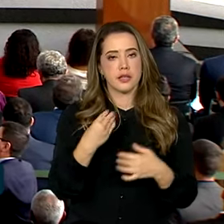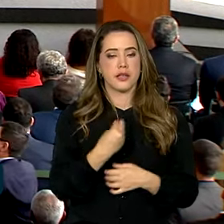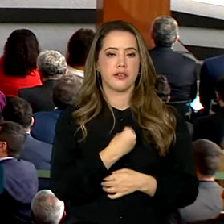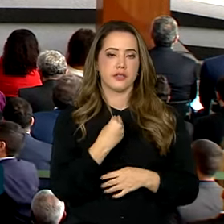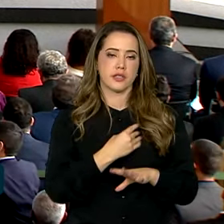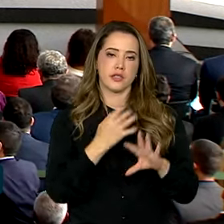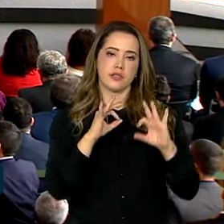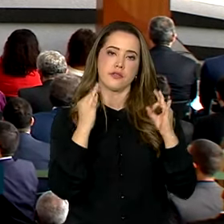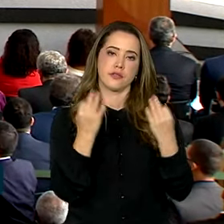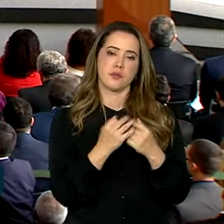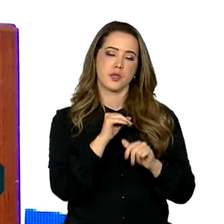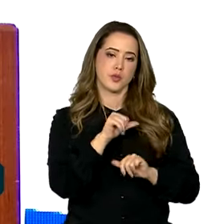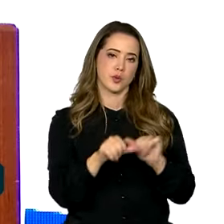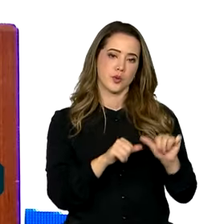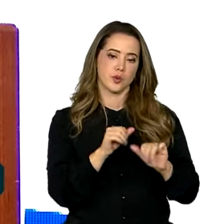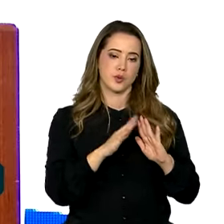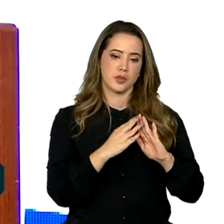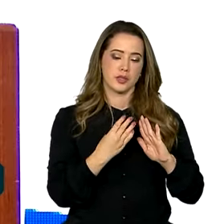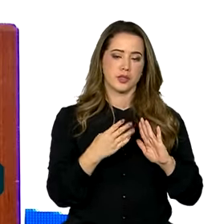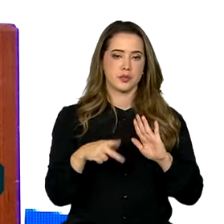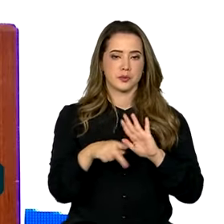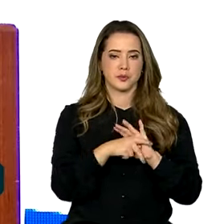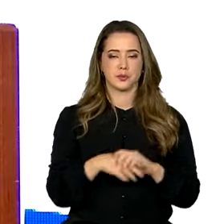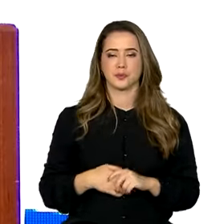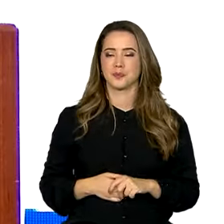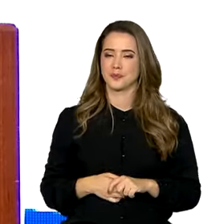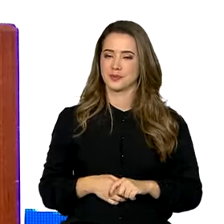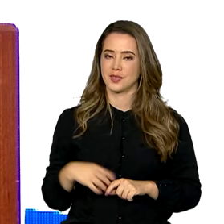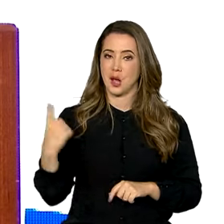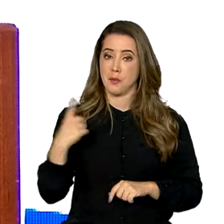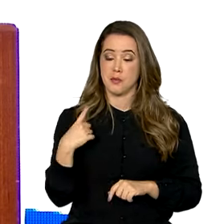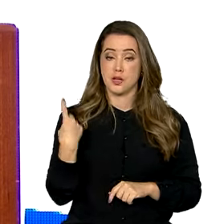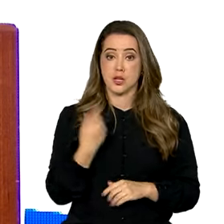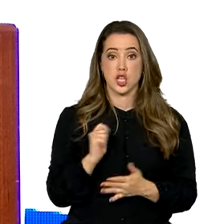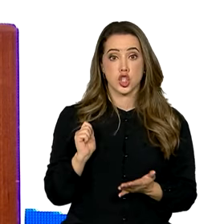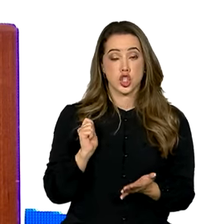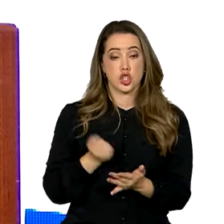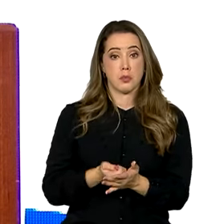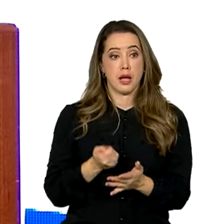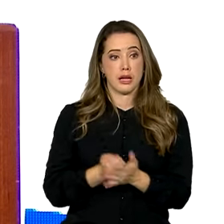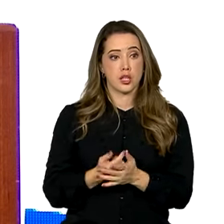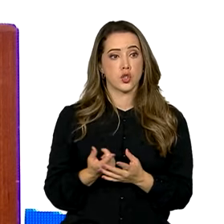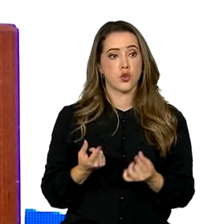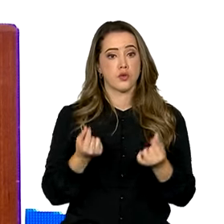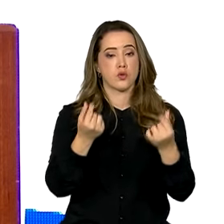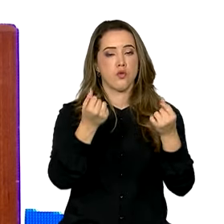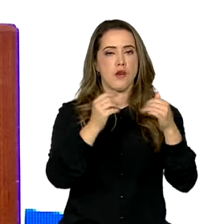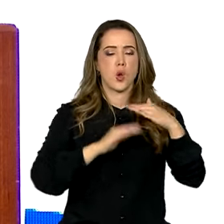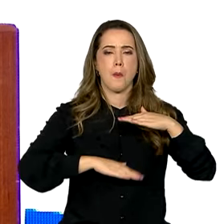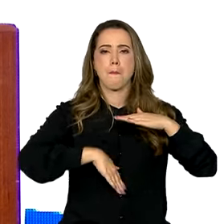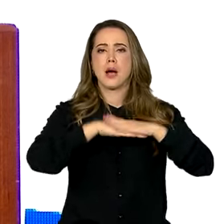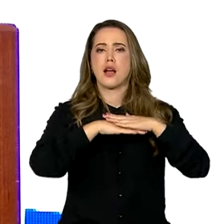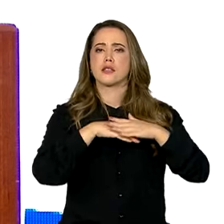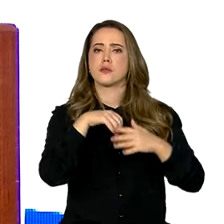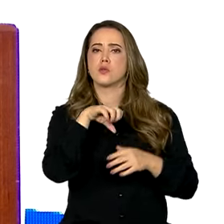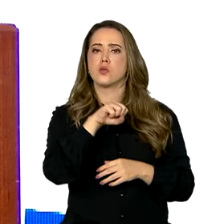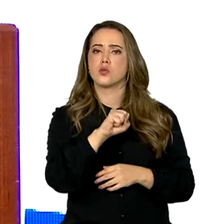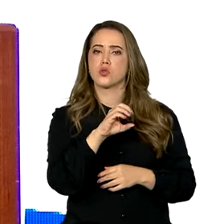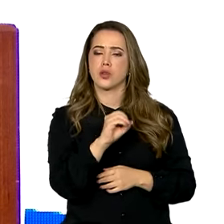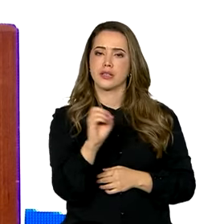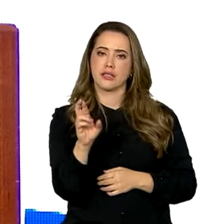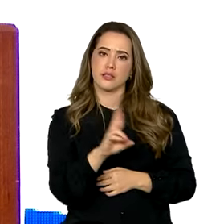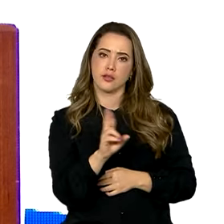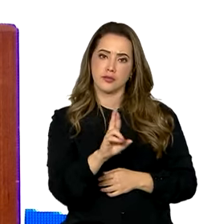mudou com a casa própria. Primeiramente que a gente estava pagando uma quantia máxima de R 80